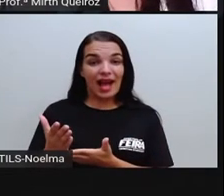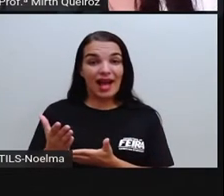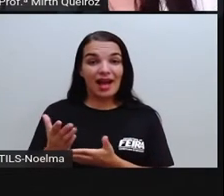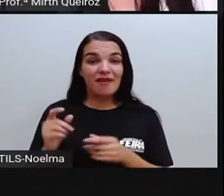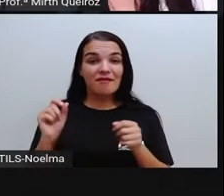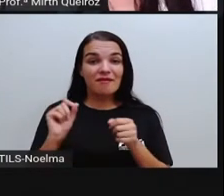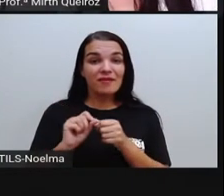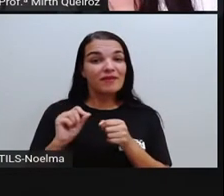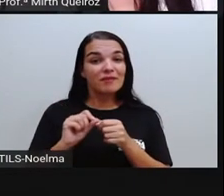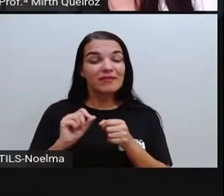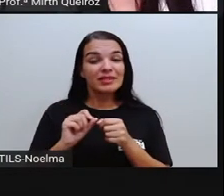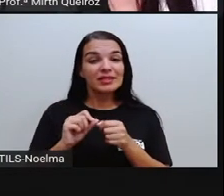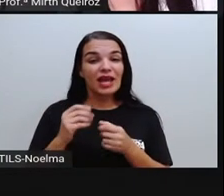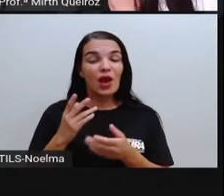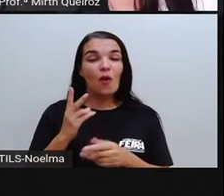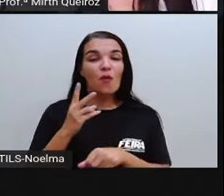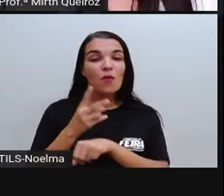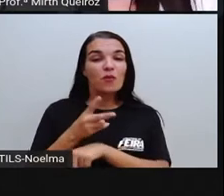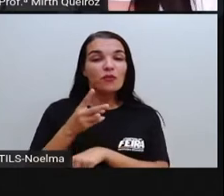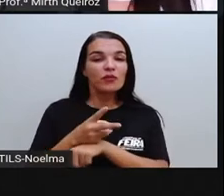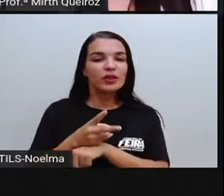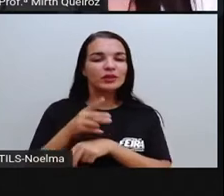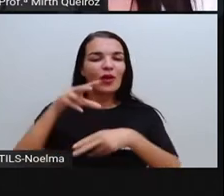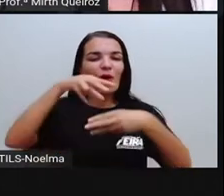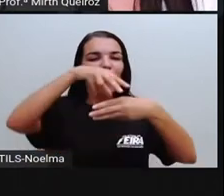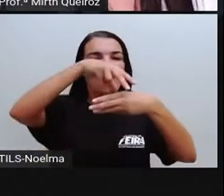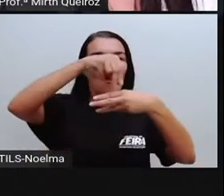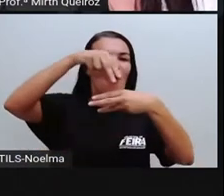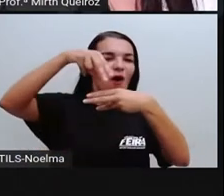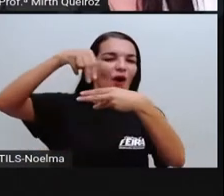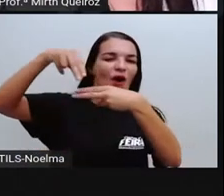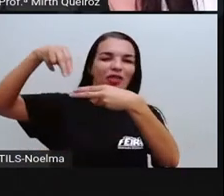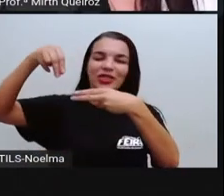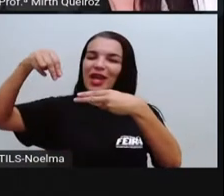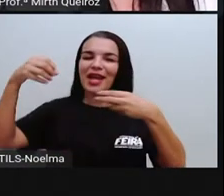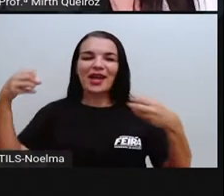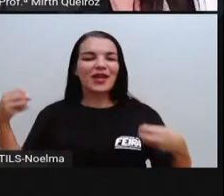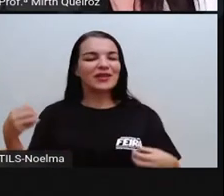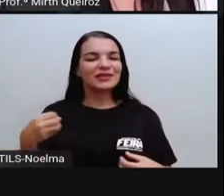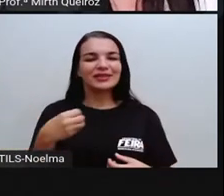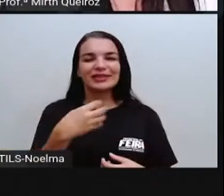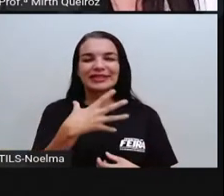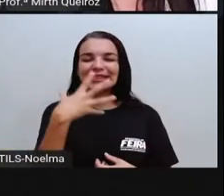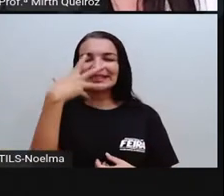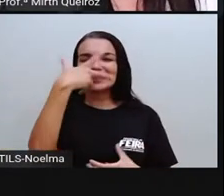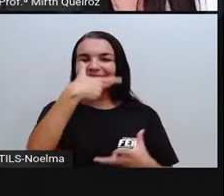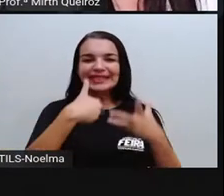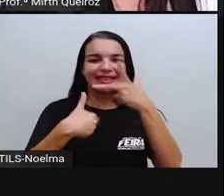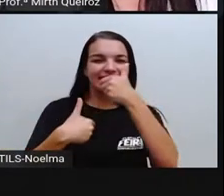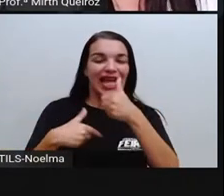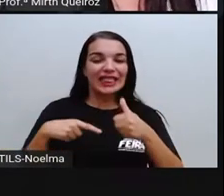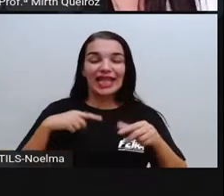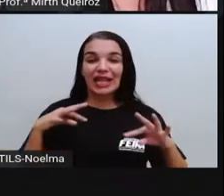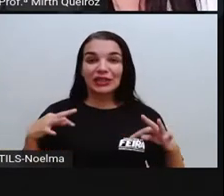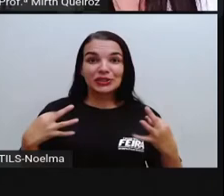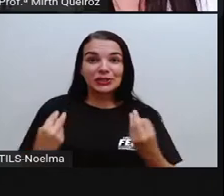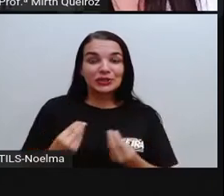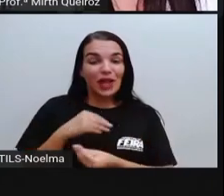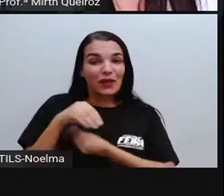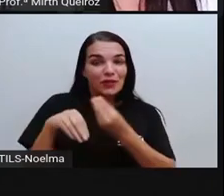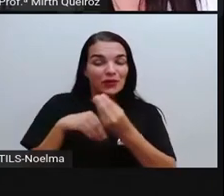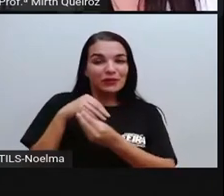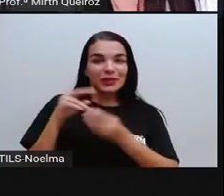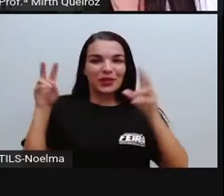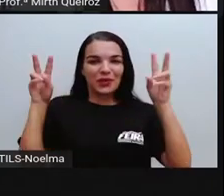vamos iniciar com o cordel. O cordel tem tudo a ver com esse tema que a gente vai estudar